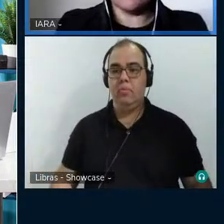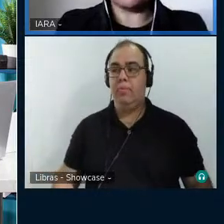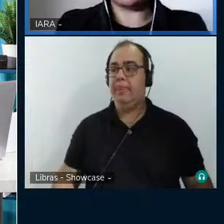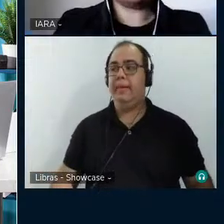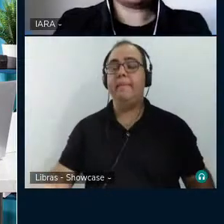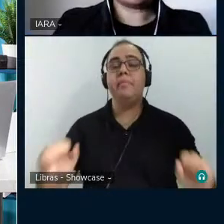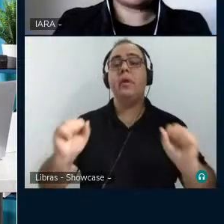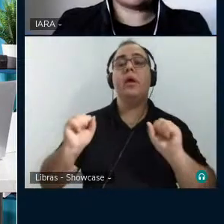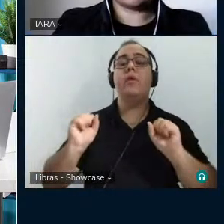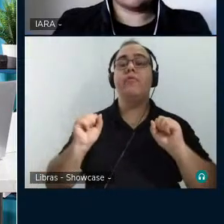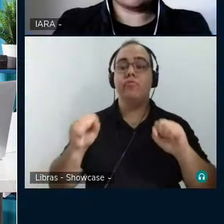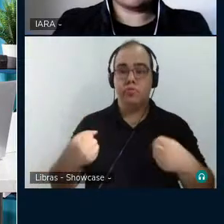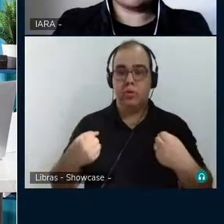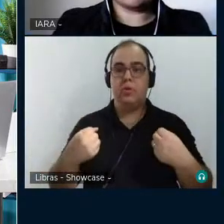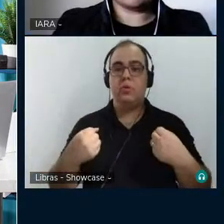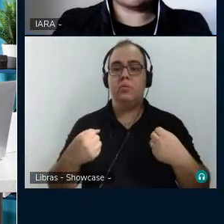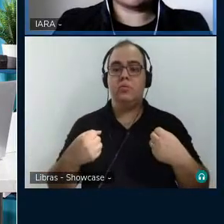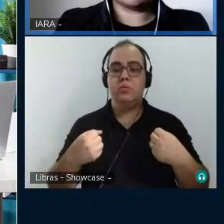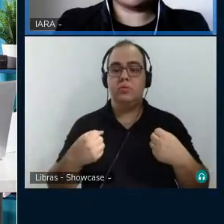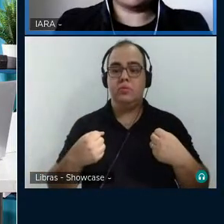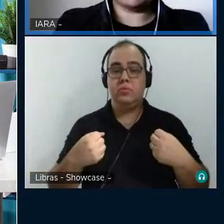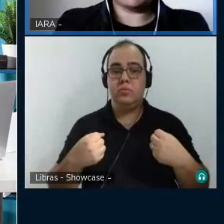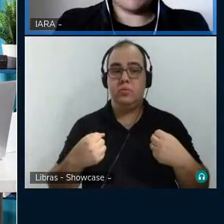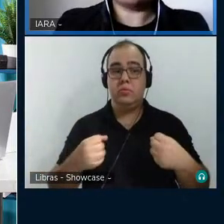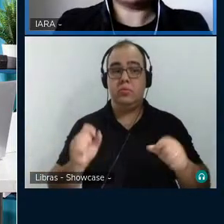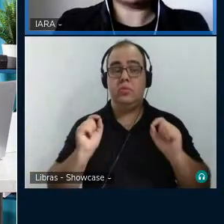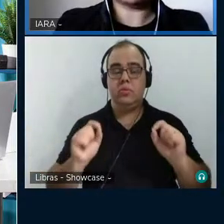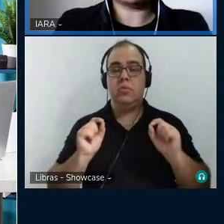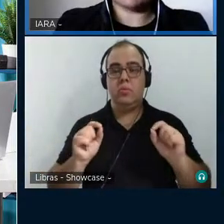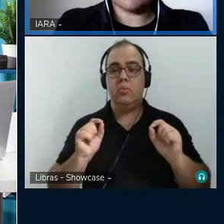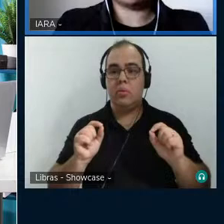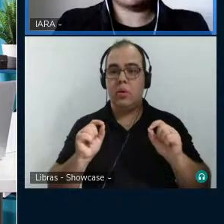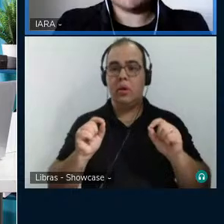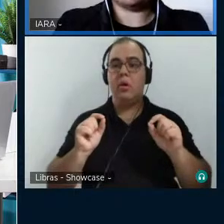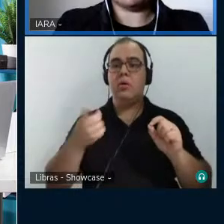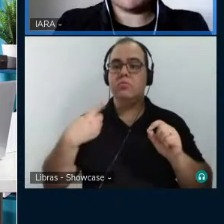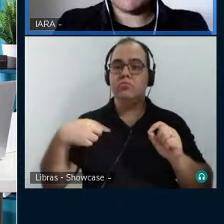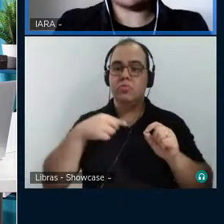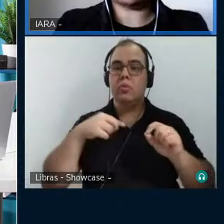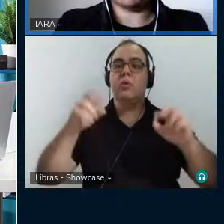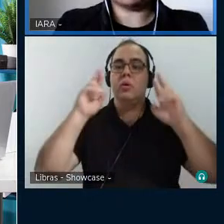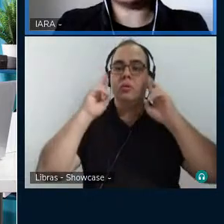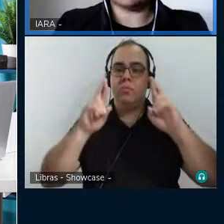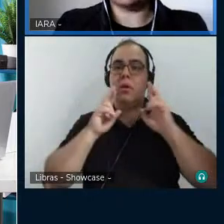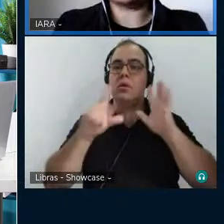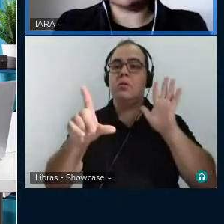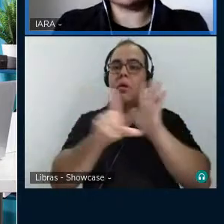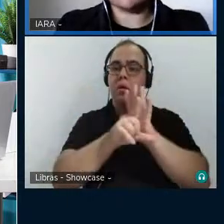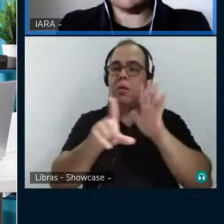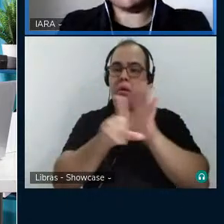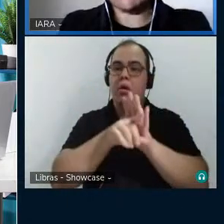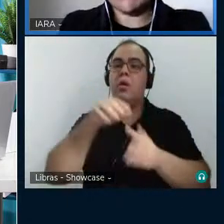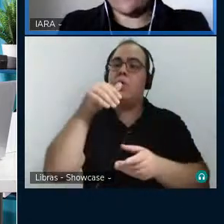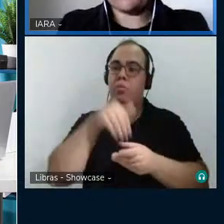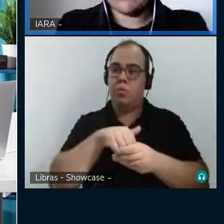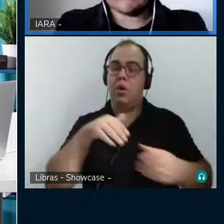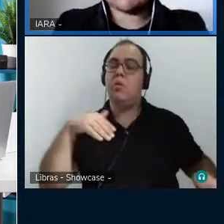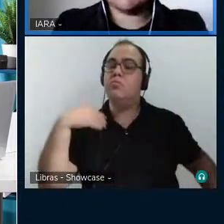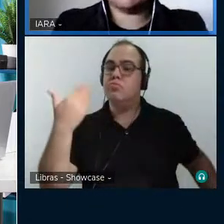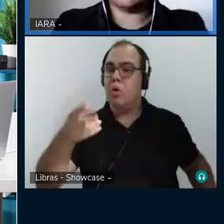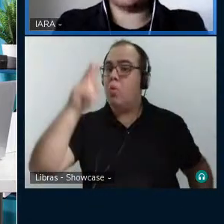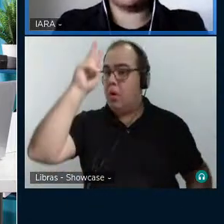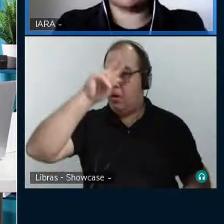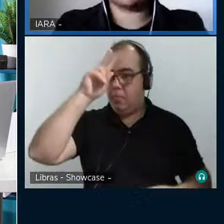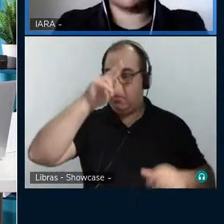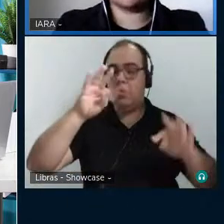Reforçamos que o F-Sudeste-MG respeita a legislação eleitoral. Assim, lembramos a